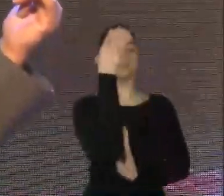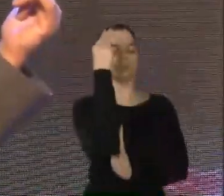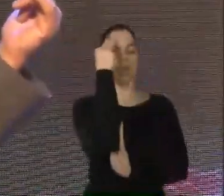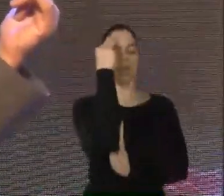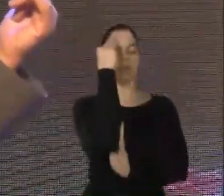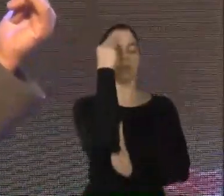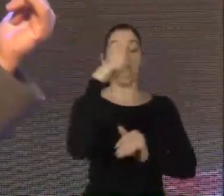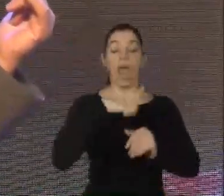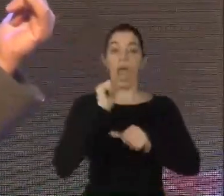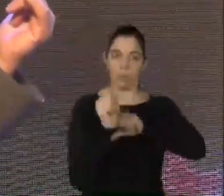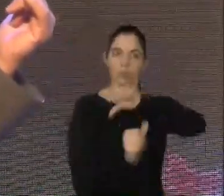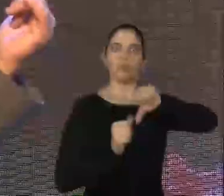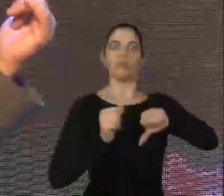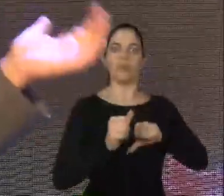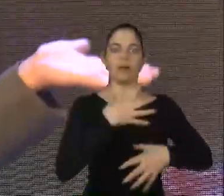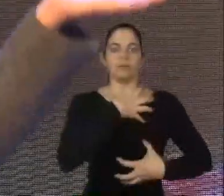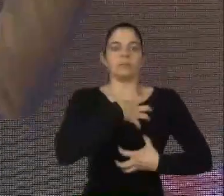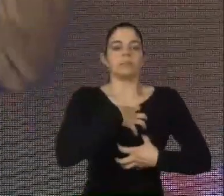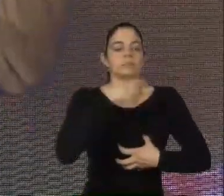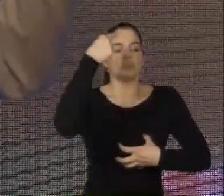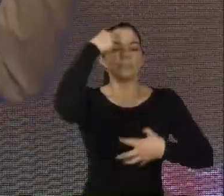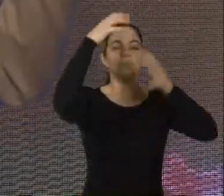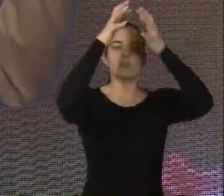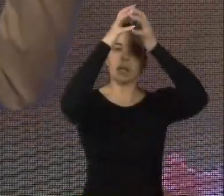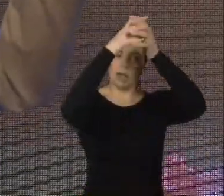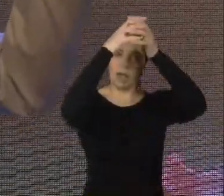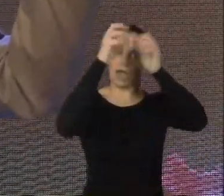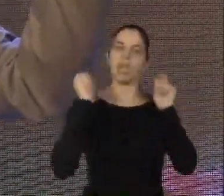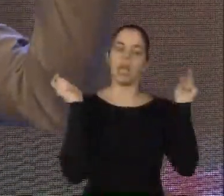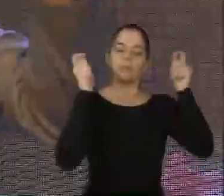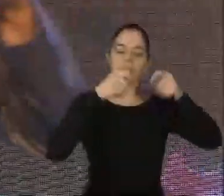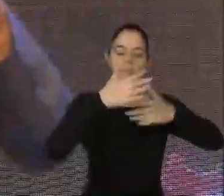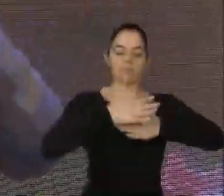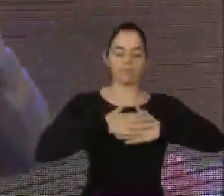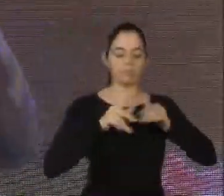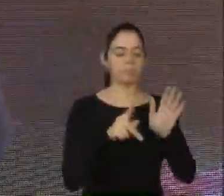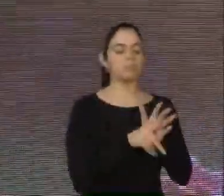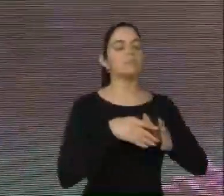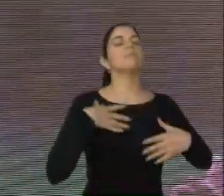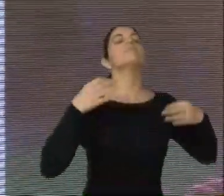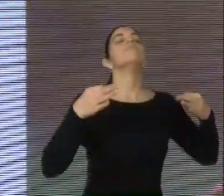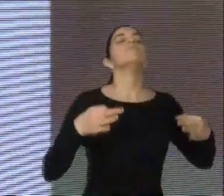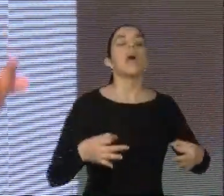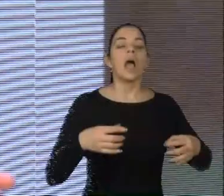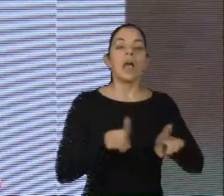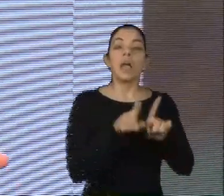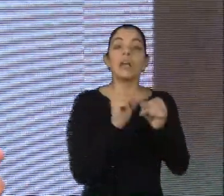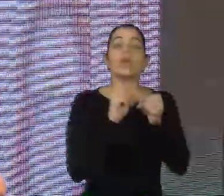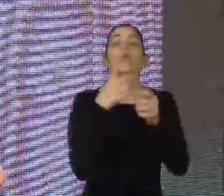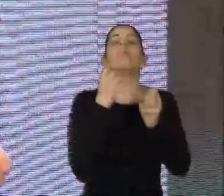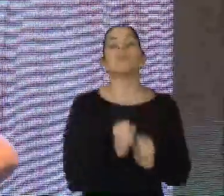mudar o funcionamento do cérebro e potencializar, assim, as minhas capacidades, o eu posso dizer de todas as demais